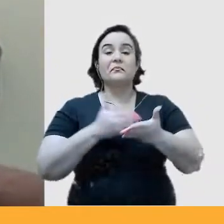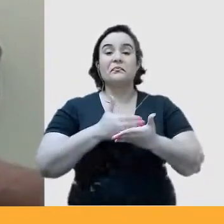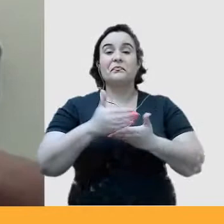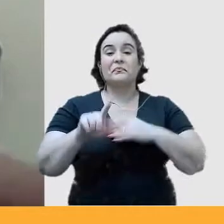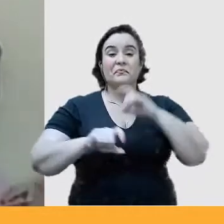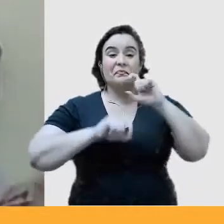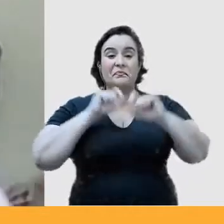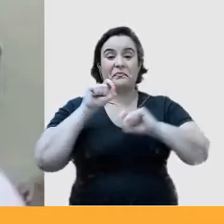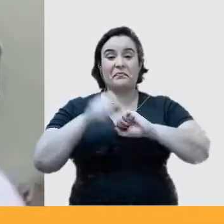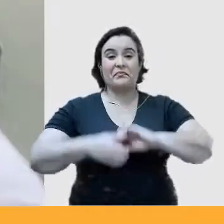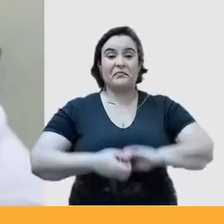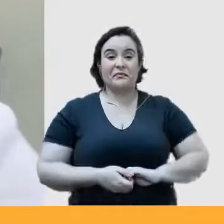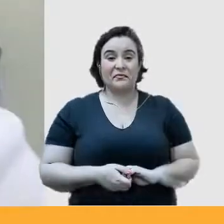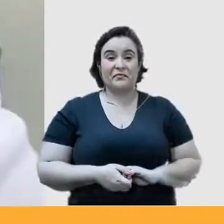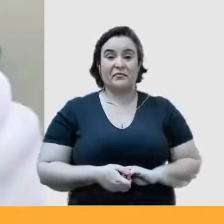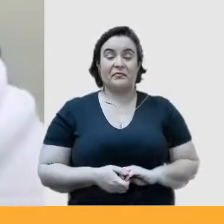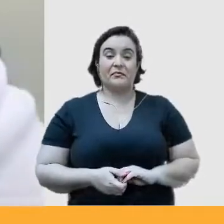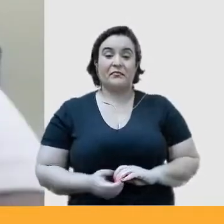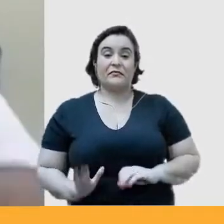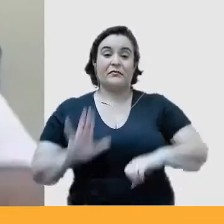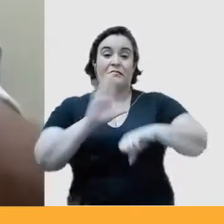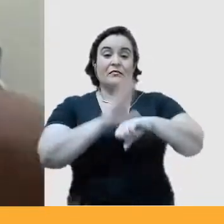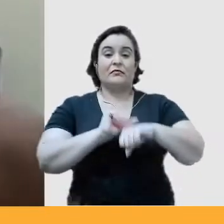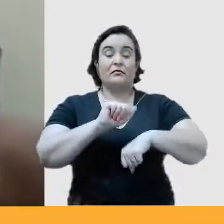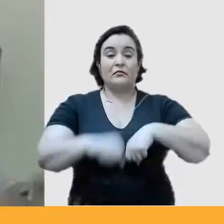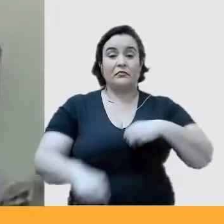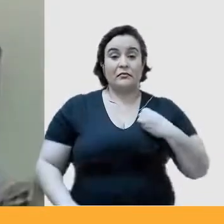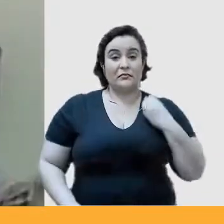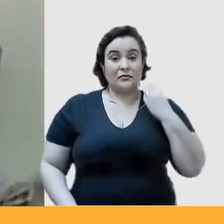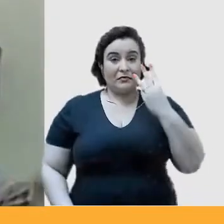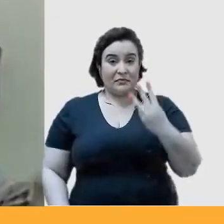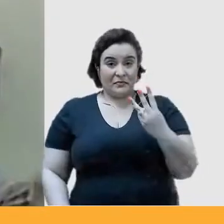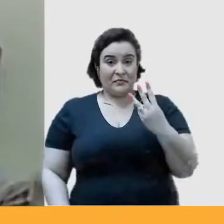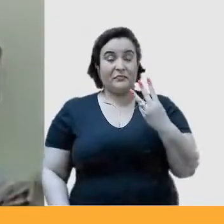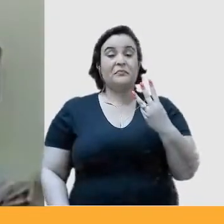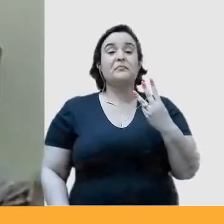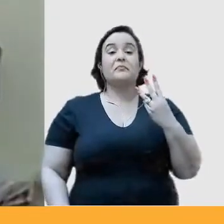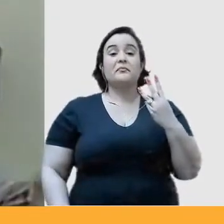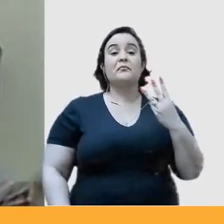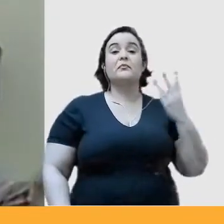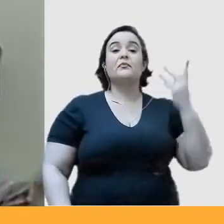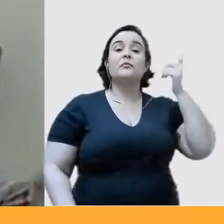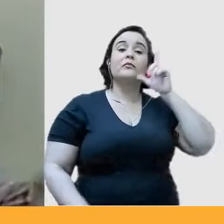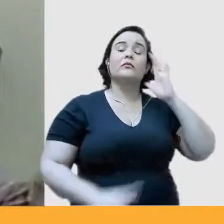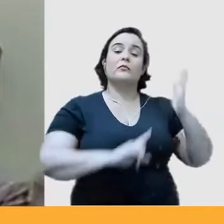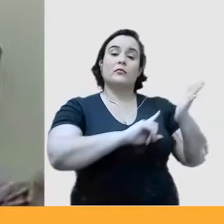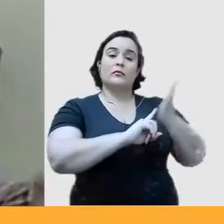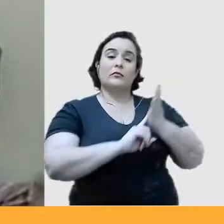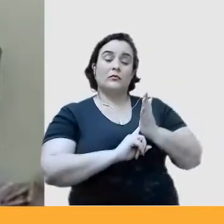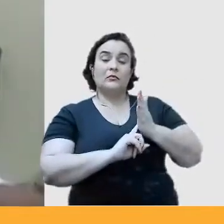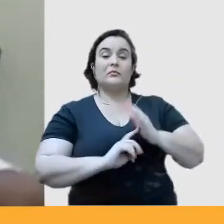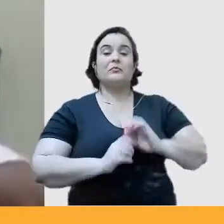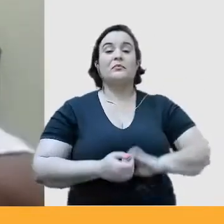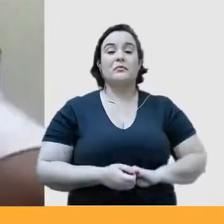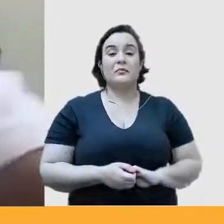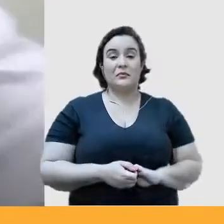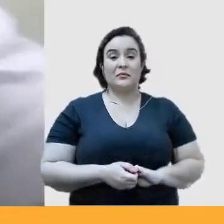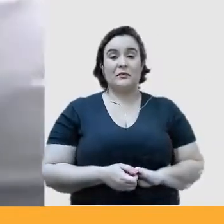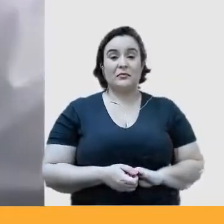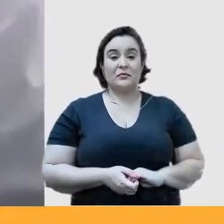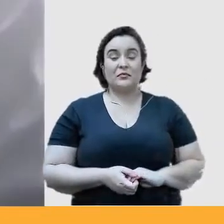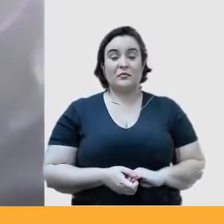chamando três entidades aqui junto comigo, até para me ajudar. Uma é o Janá Garcia,